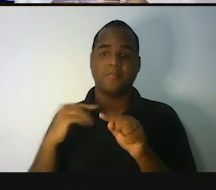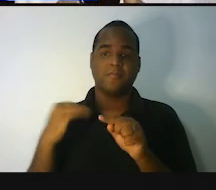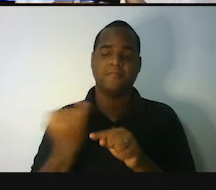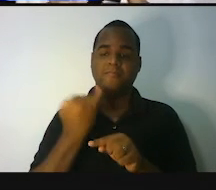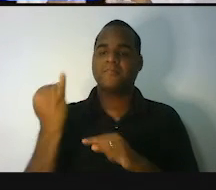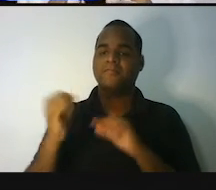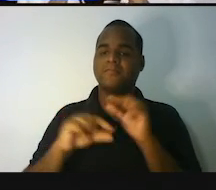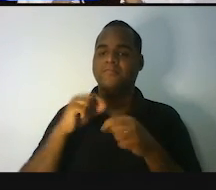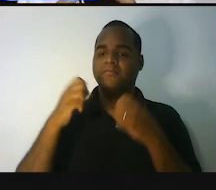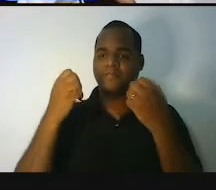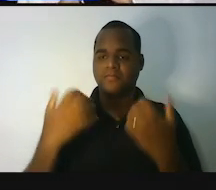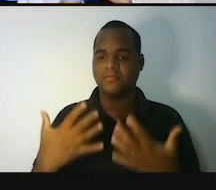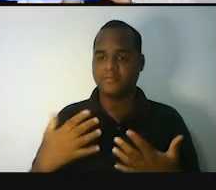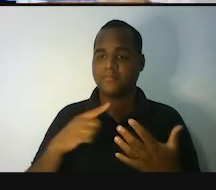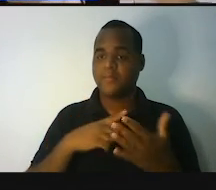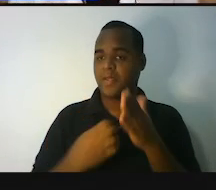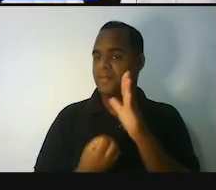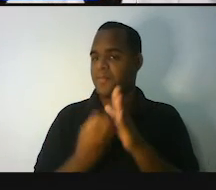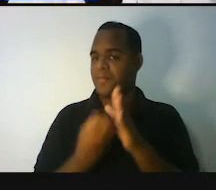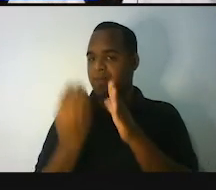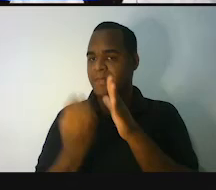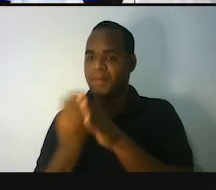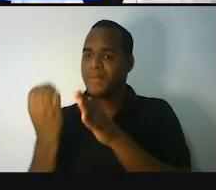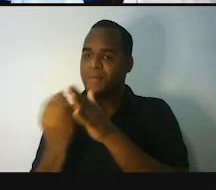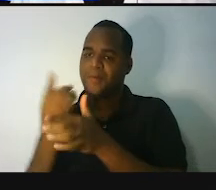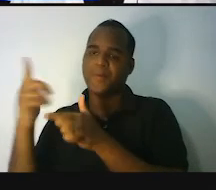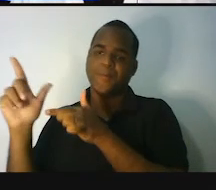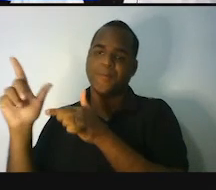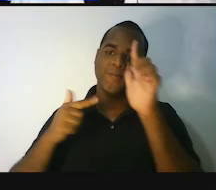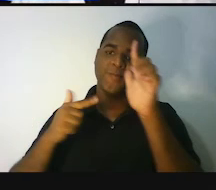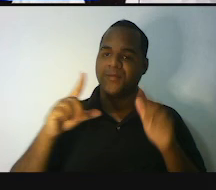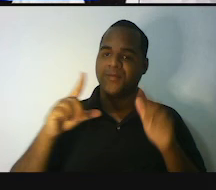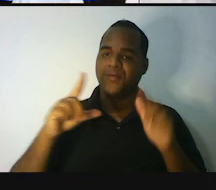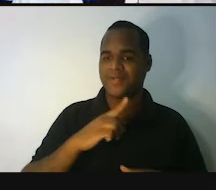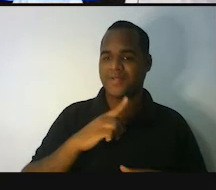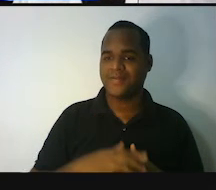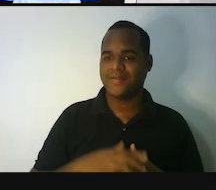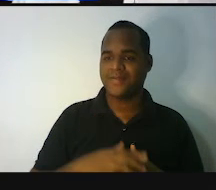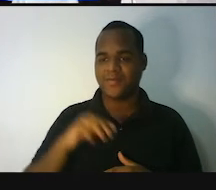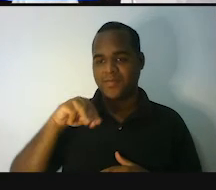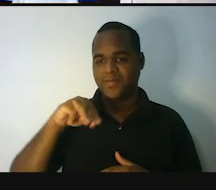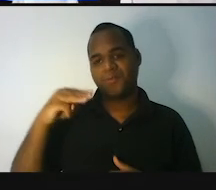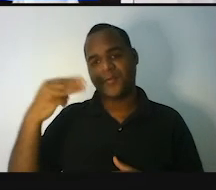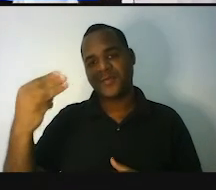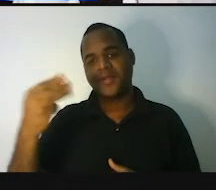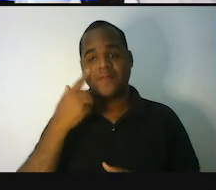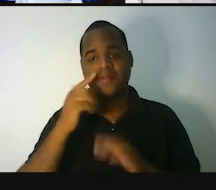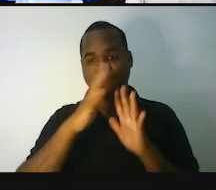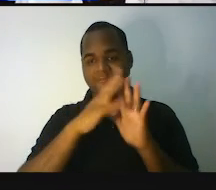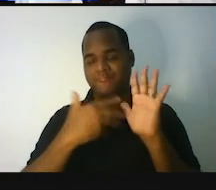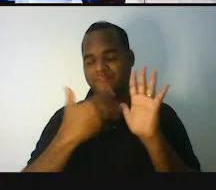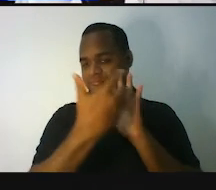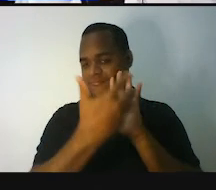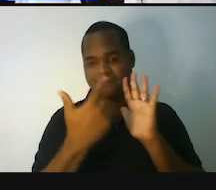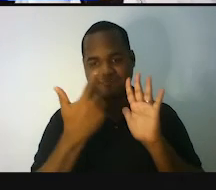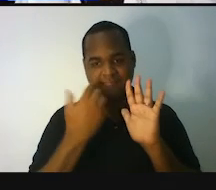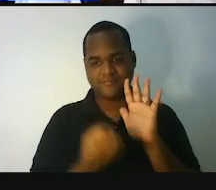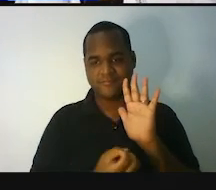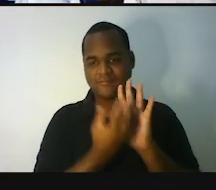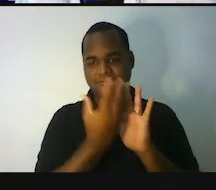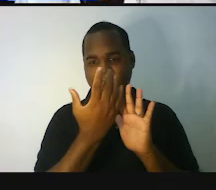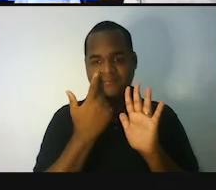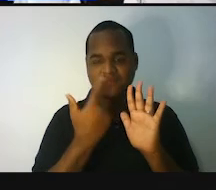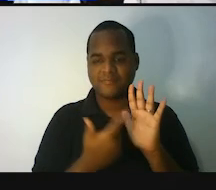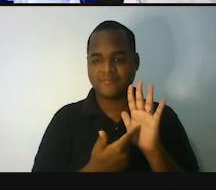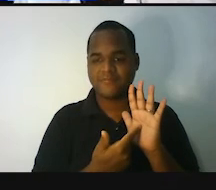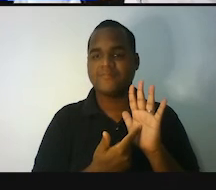importante e do metro cúbico nasce em outras. Tá bom? Então, veja só essa tabelinha que está aparecendo aí,